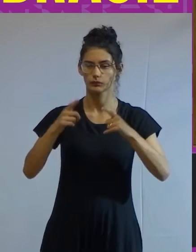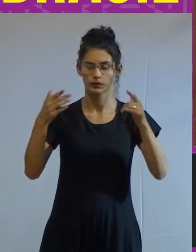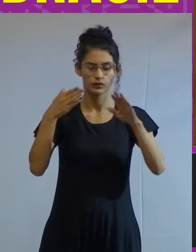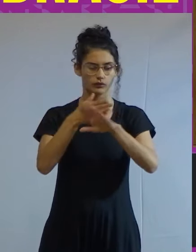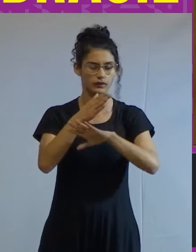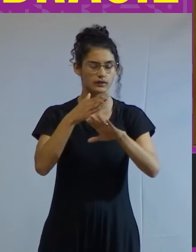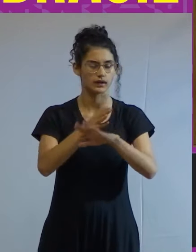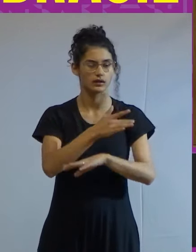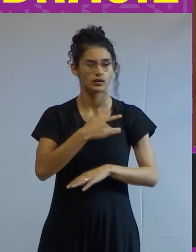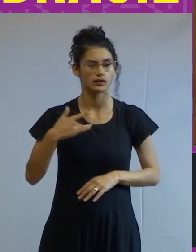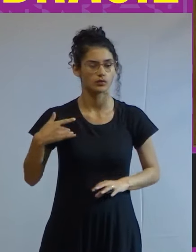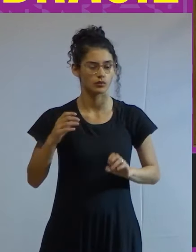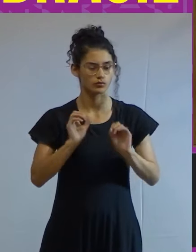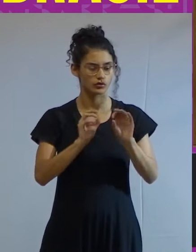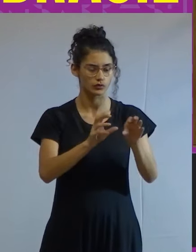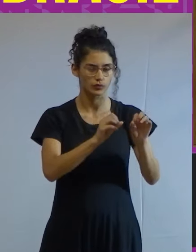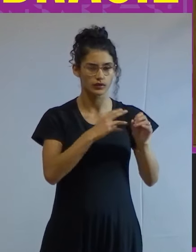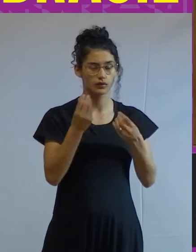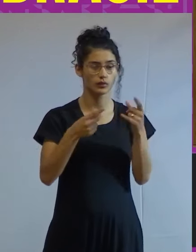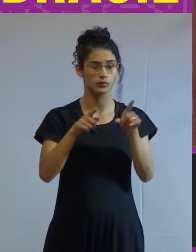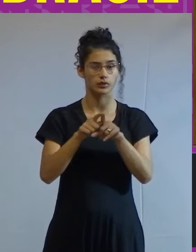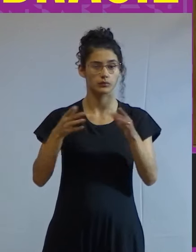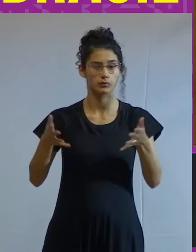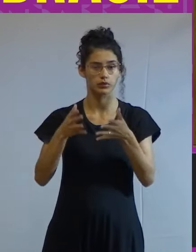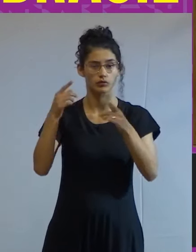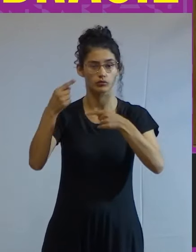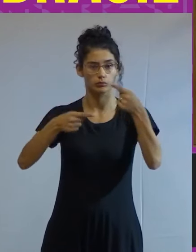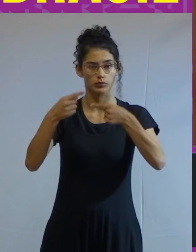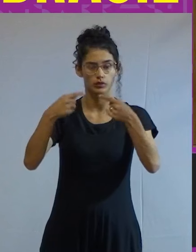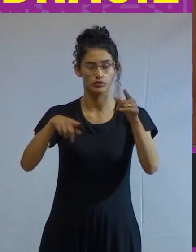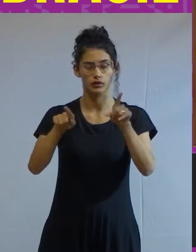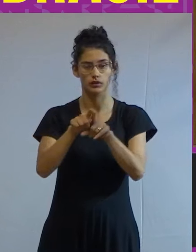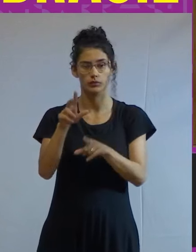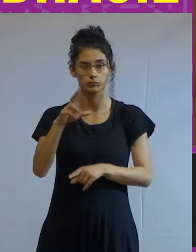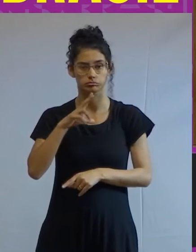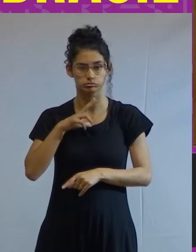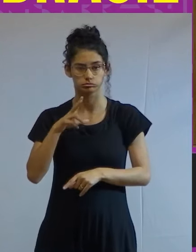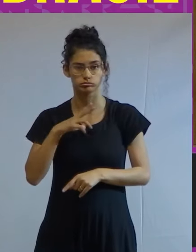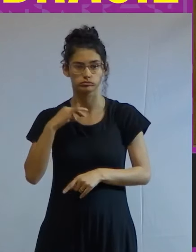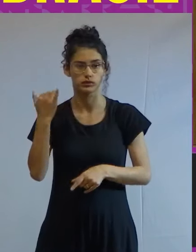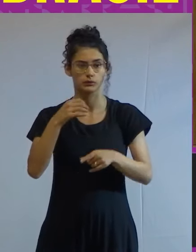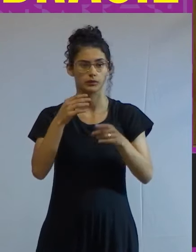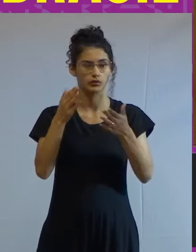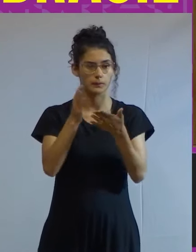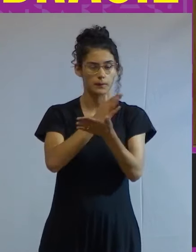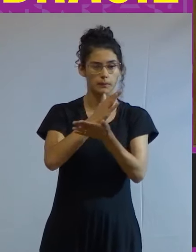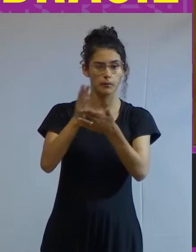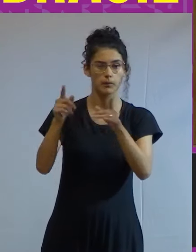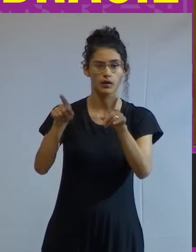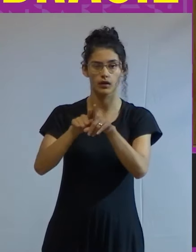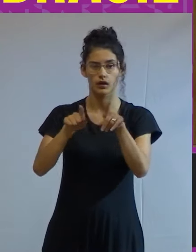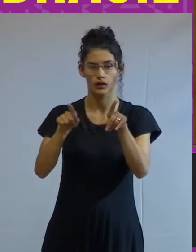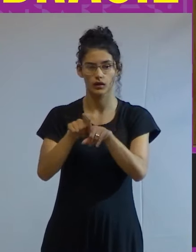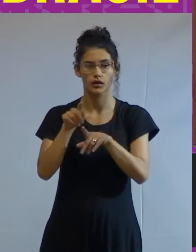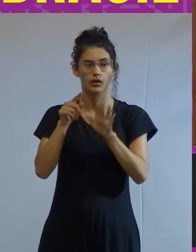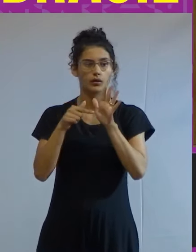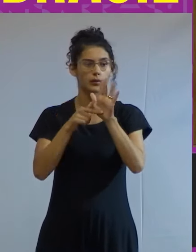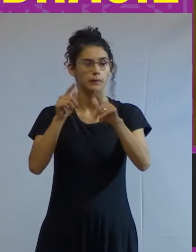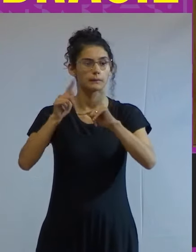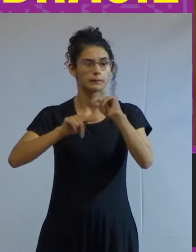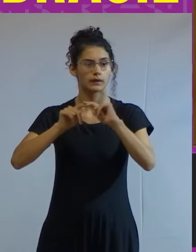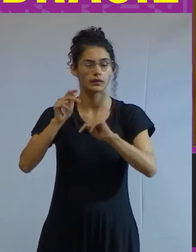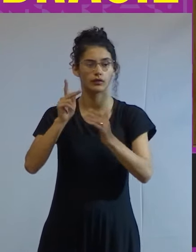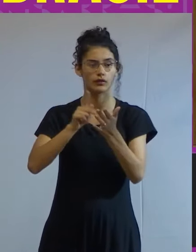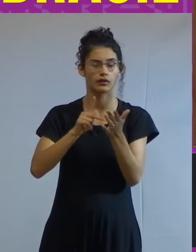saúde e à educação assim como a promoção de políticas previdenciárias e de distribuição de renda foram instrumentos